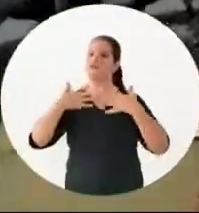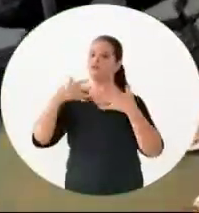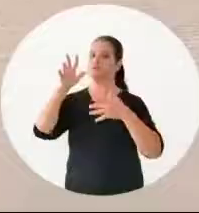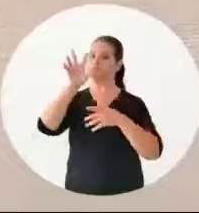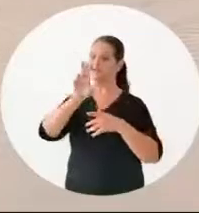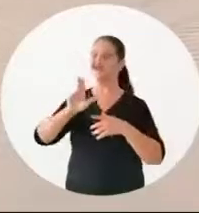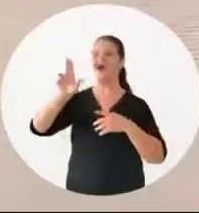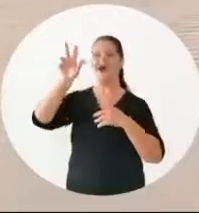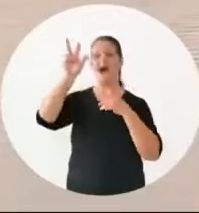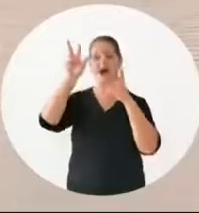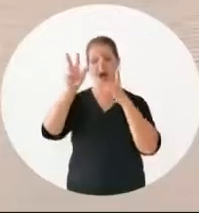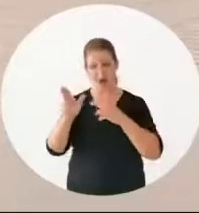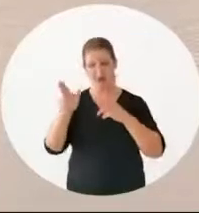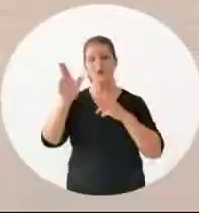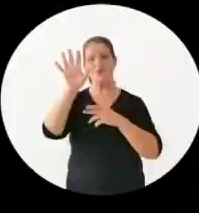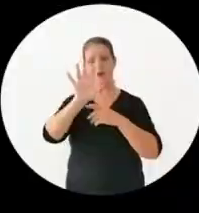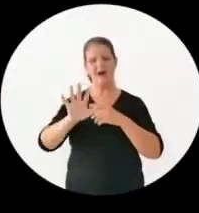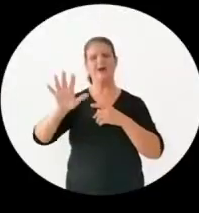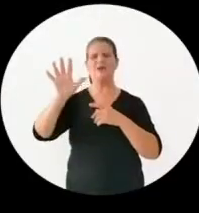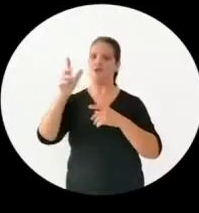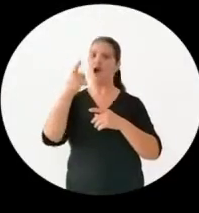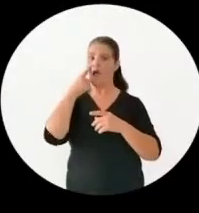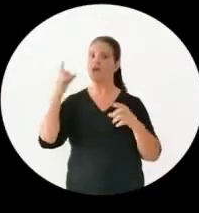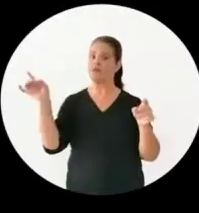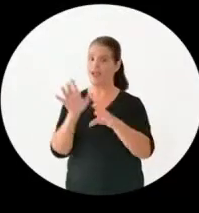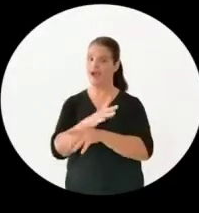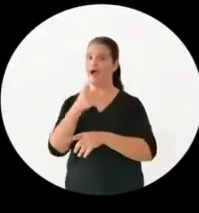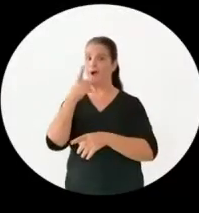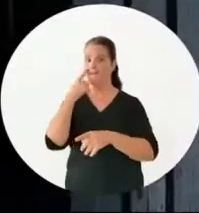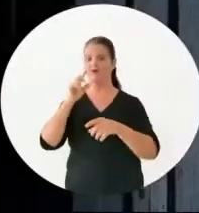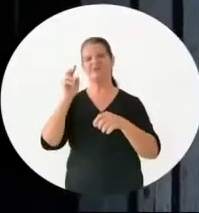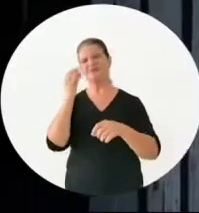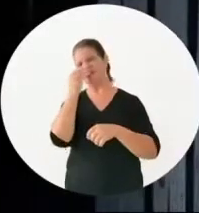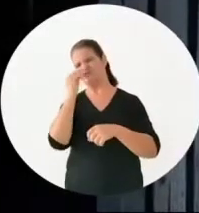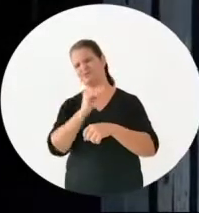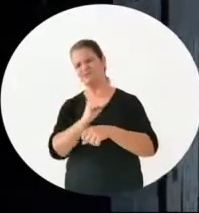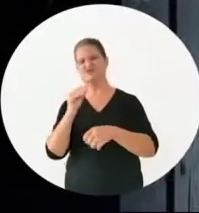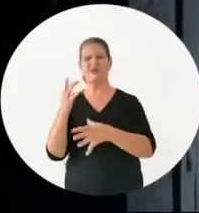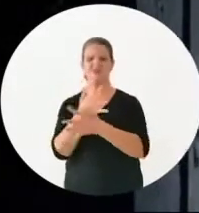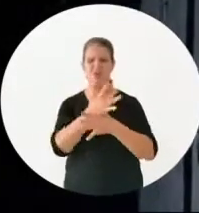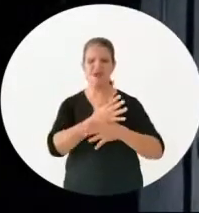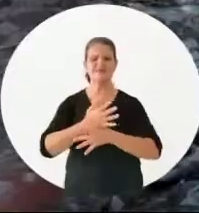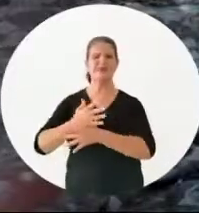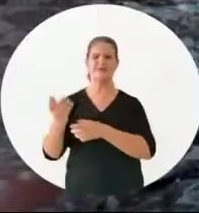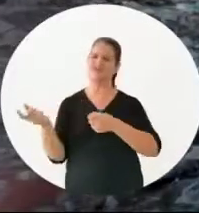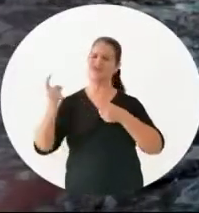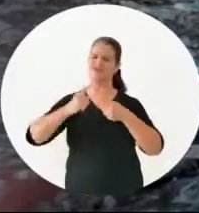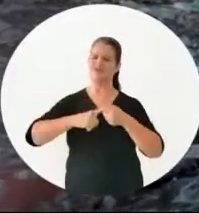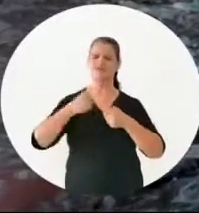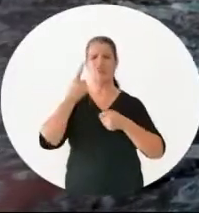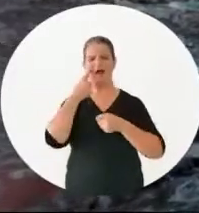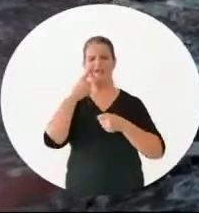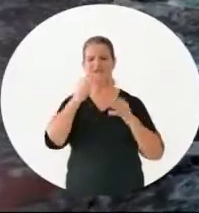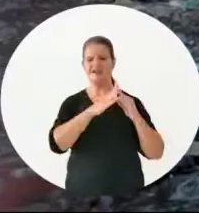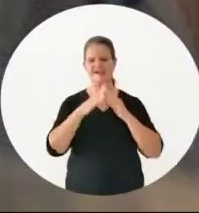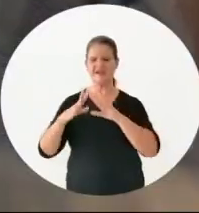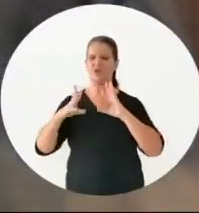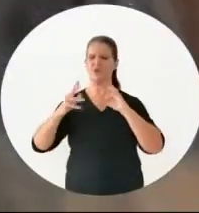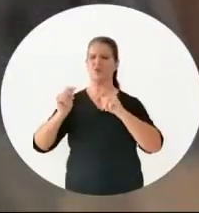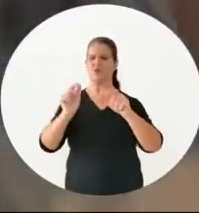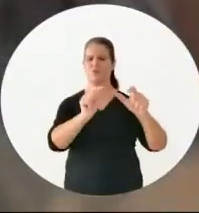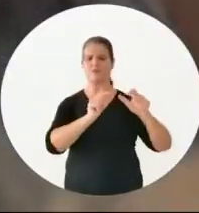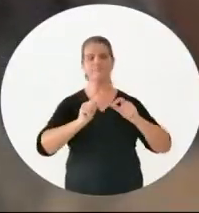assim E olha que isso tinha acabado, viu? Mas o descaso com a cidade é tanto Que a gente voltou a ver palafita em tudo que é canto